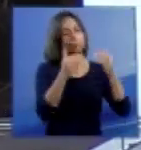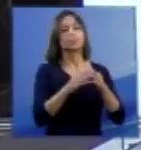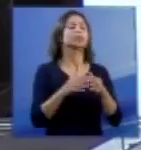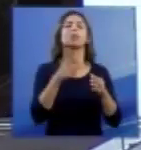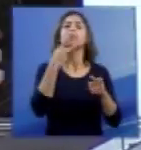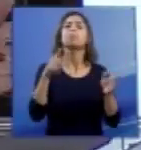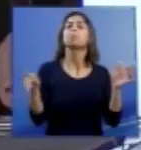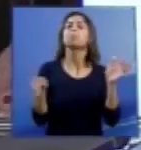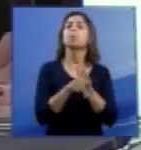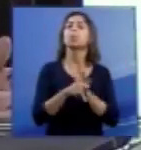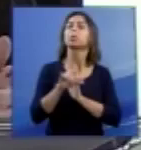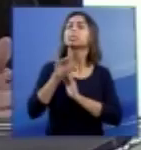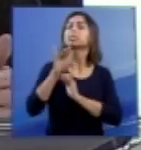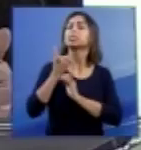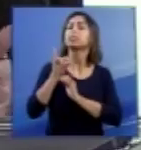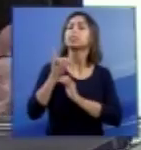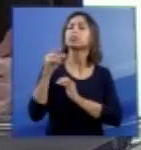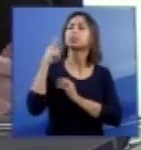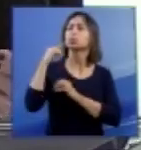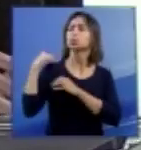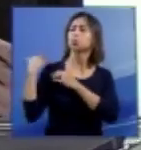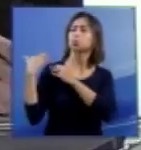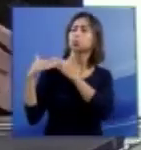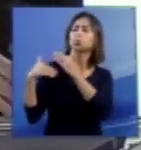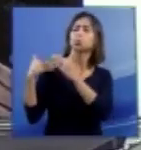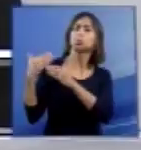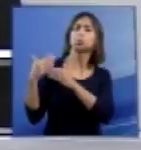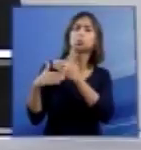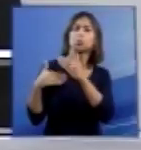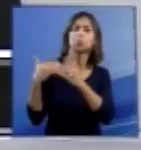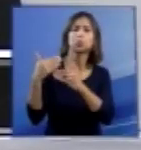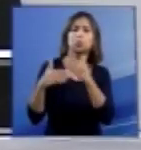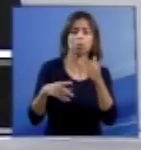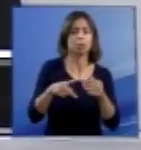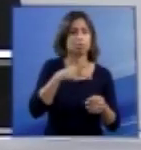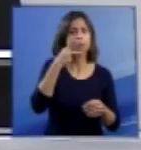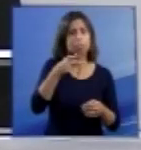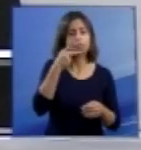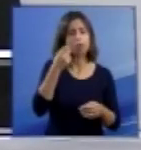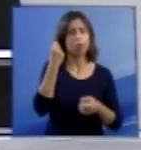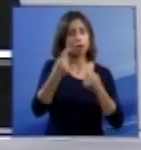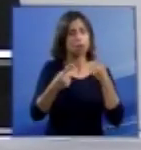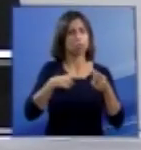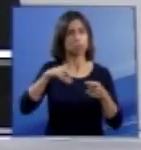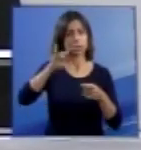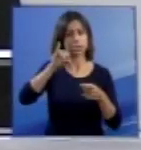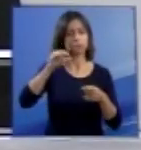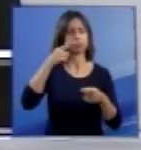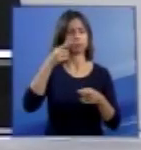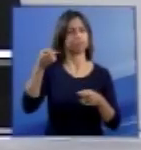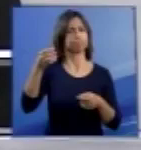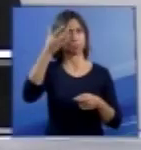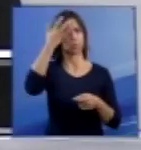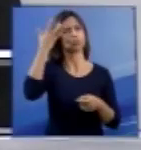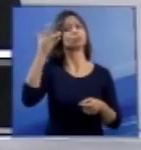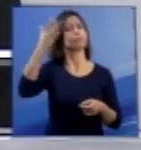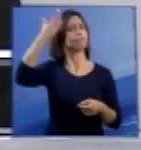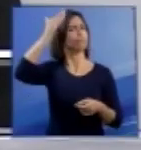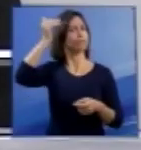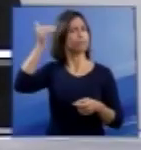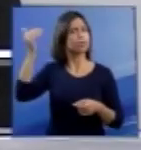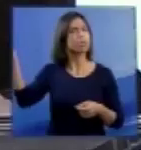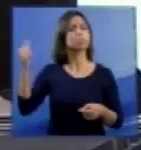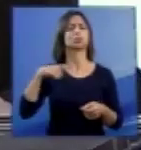ciência, nos últimos tempos, ela vem contando com a participação de cientistas de renome na introdução de uma